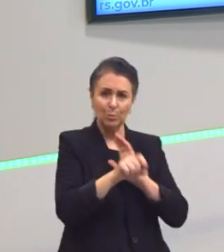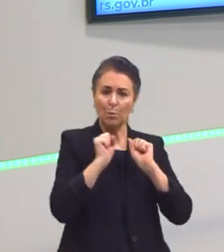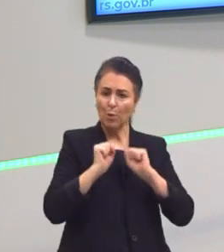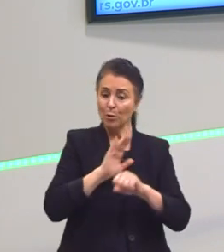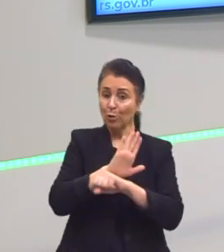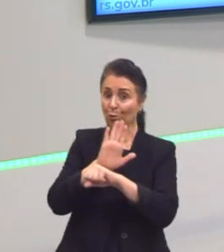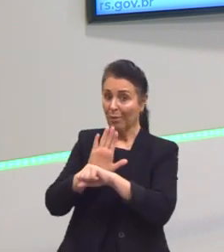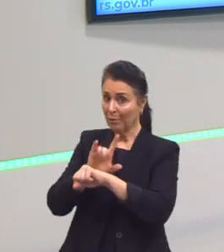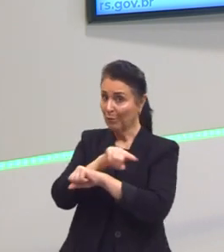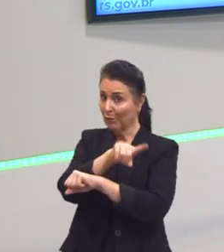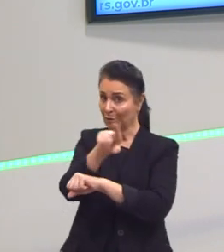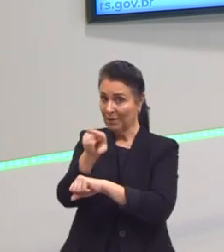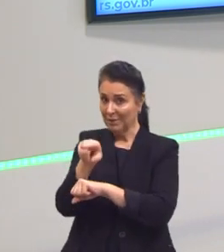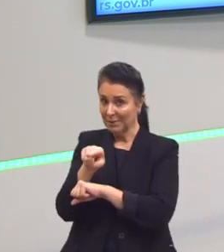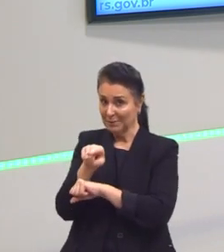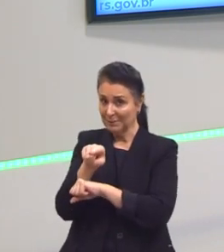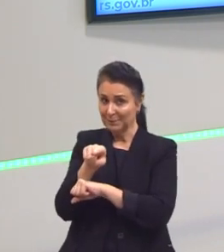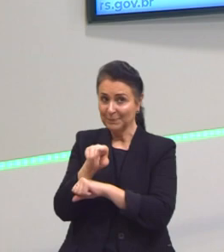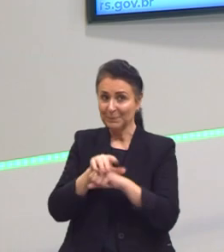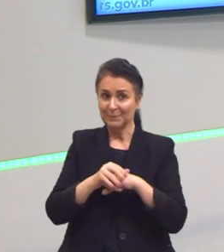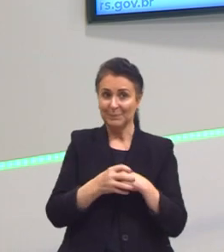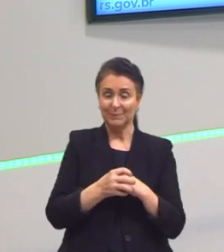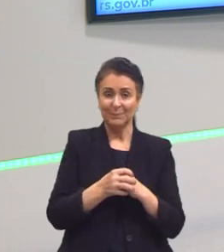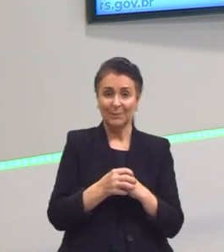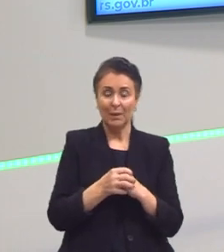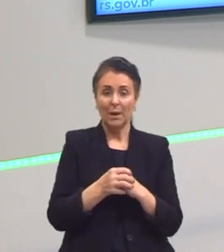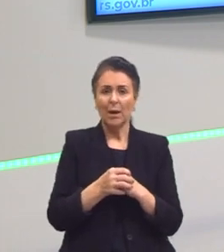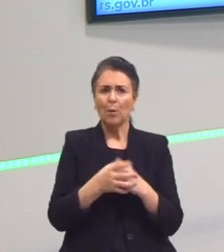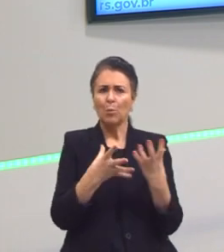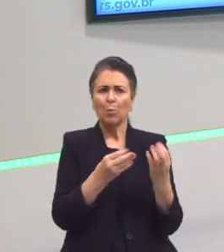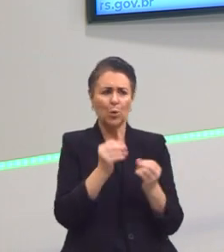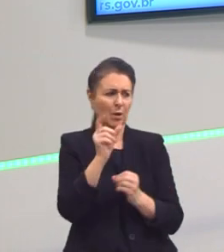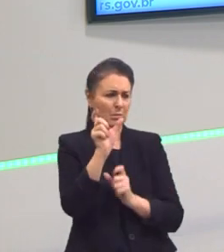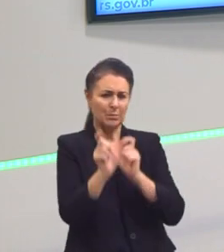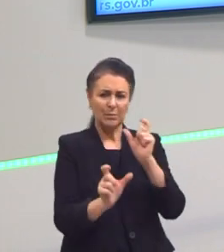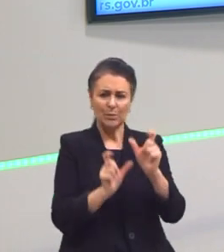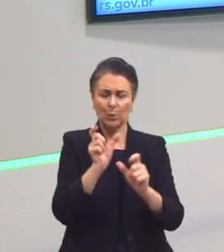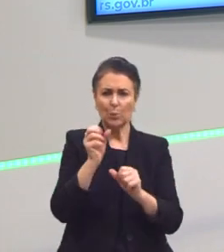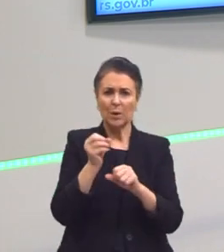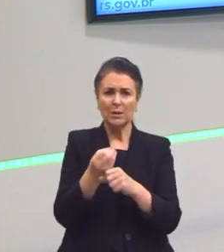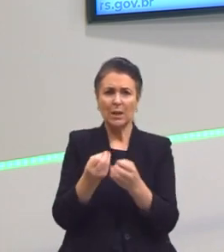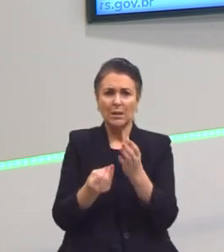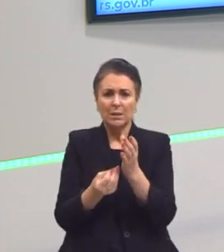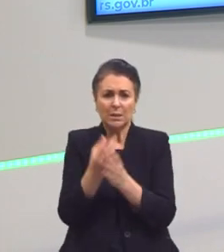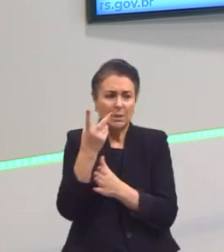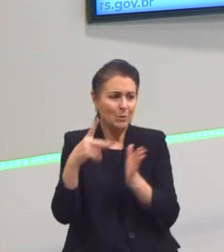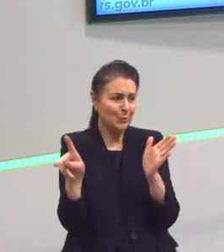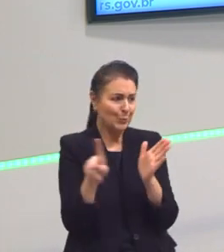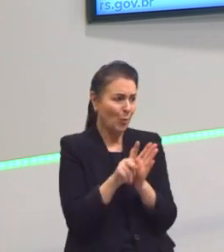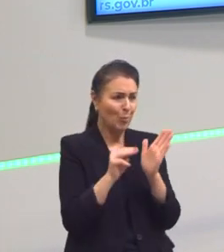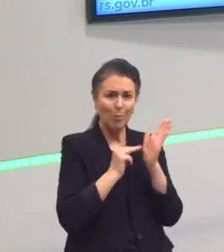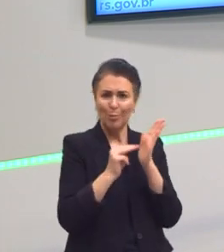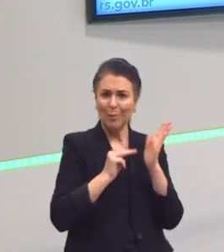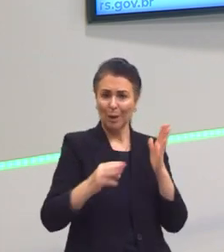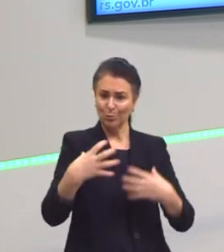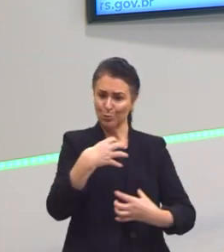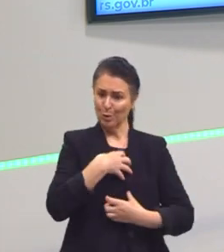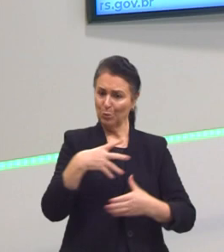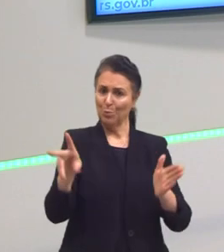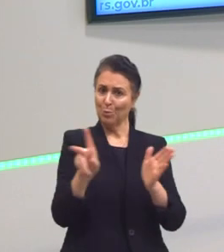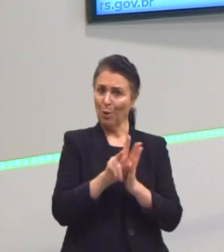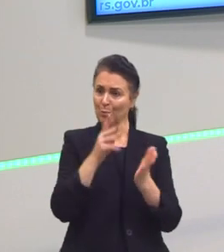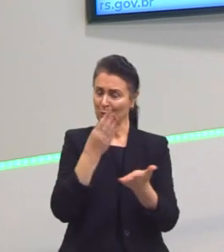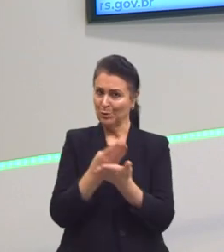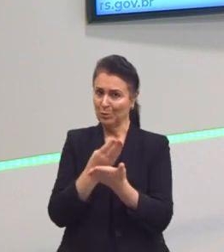ajudar vocês, tá? Mas muitas pessoas acabam criando os seus próprios métodos, né? É importante